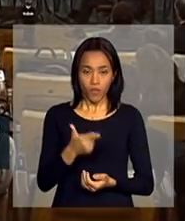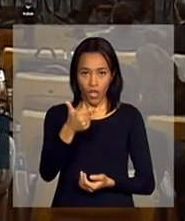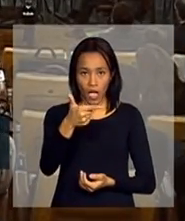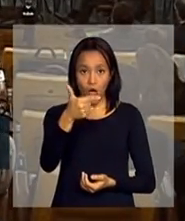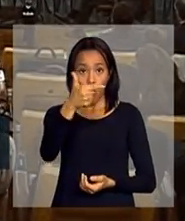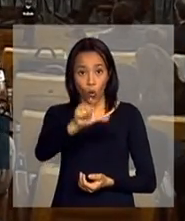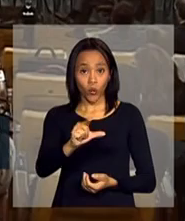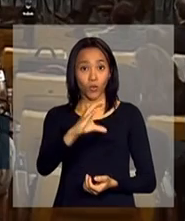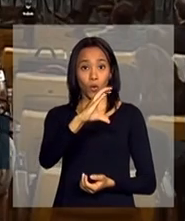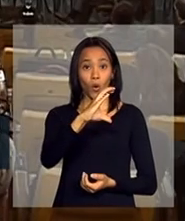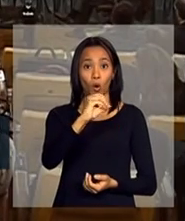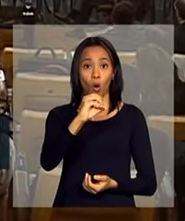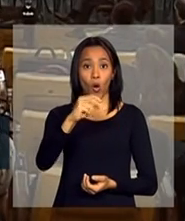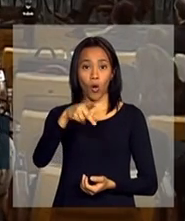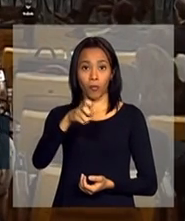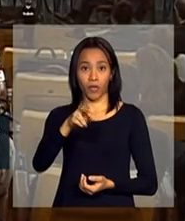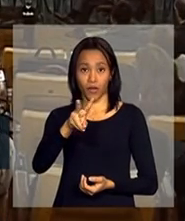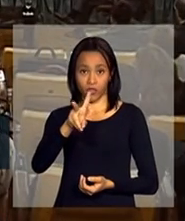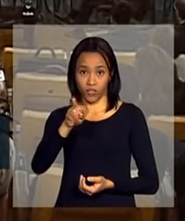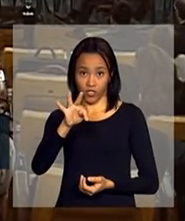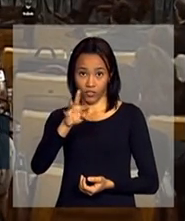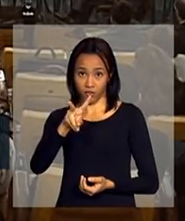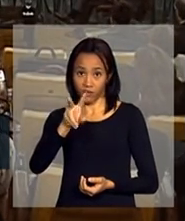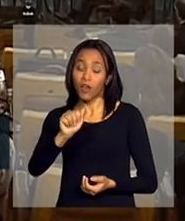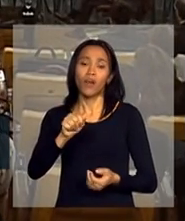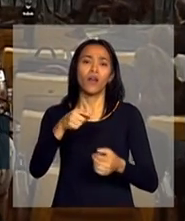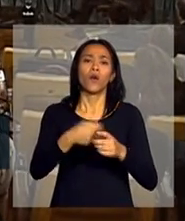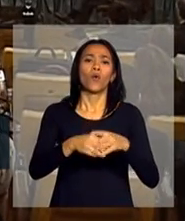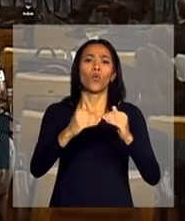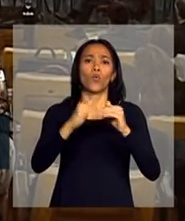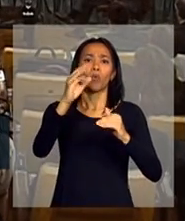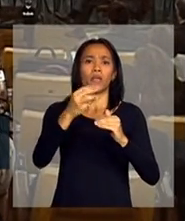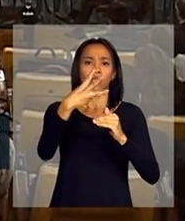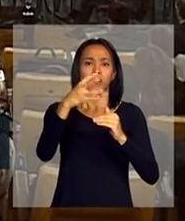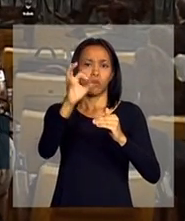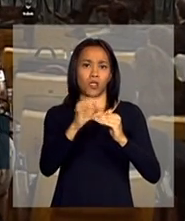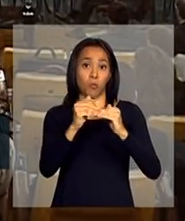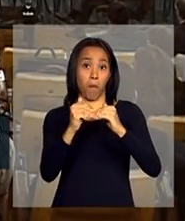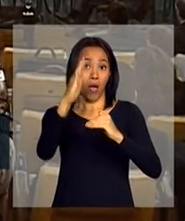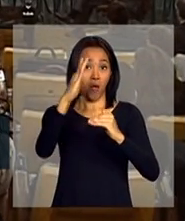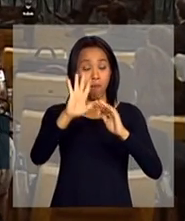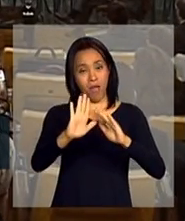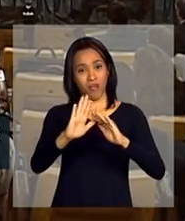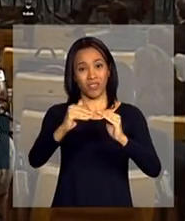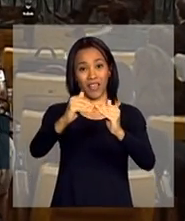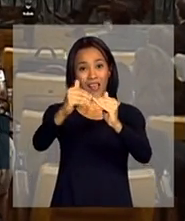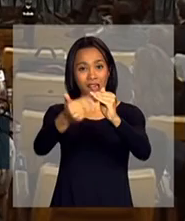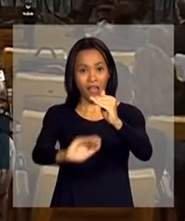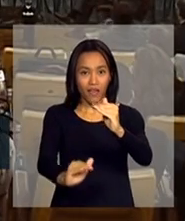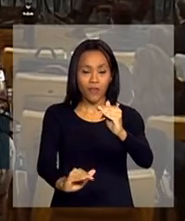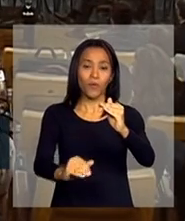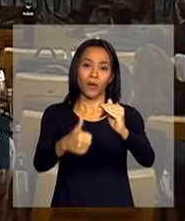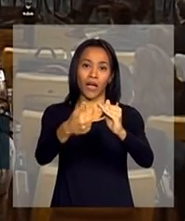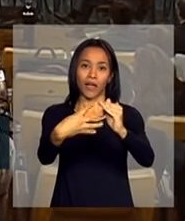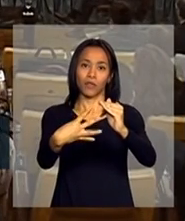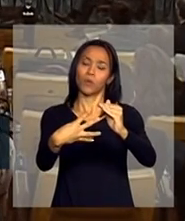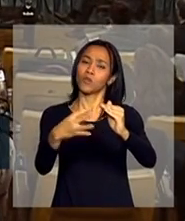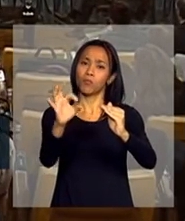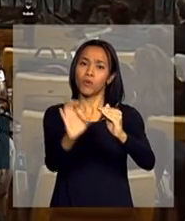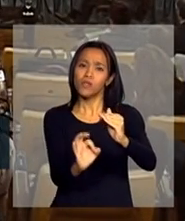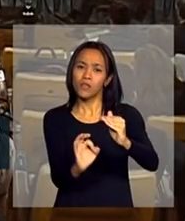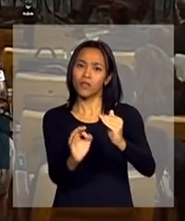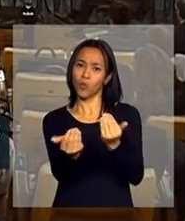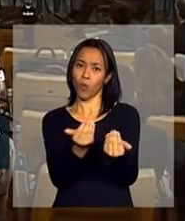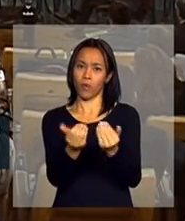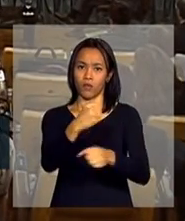Aquele cooperativado, o lucro é 13% maior, mas caiu 14% diferencial de 2003